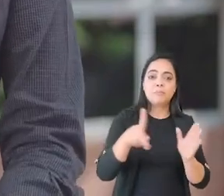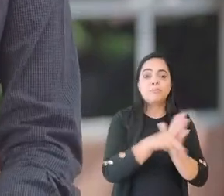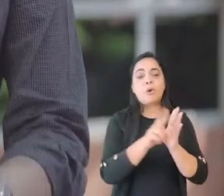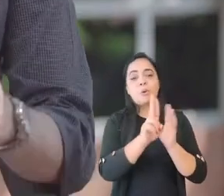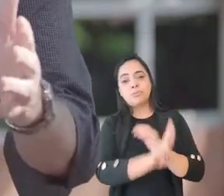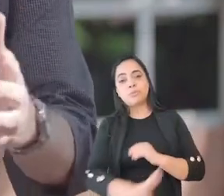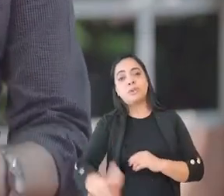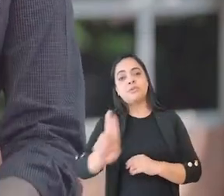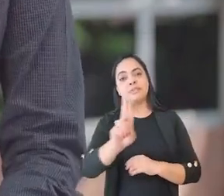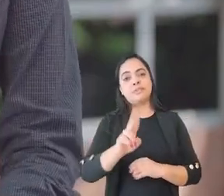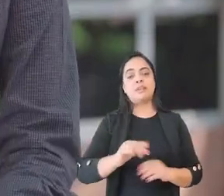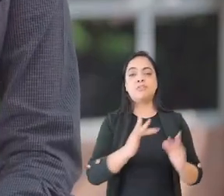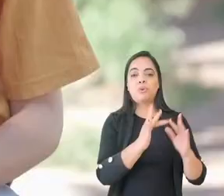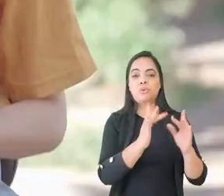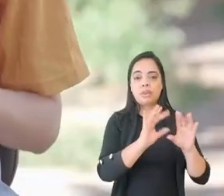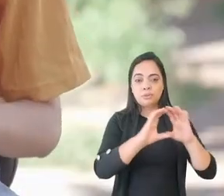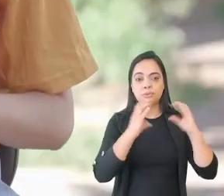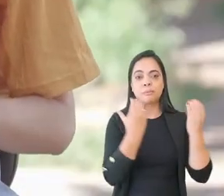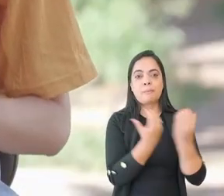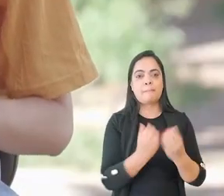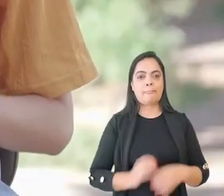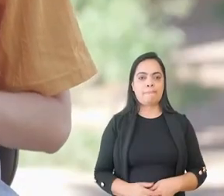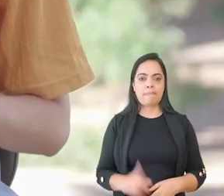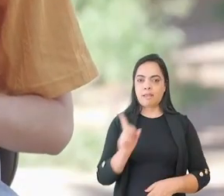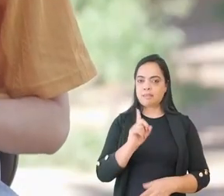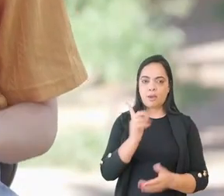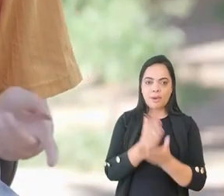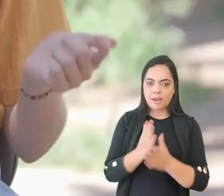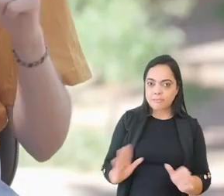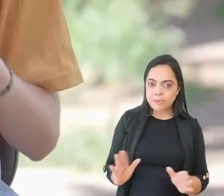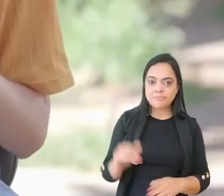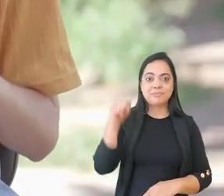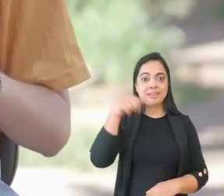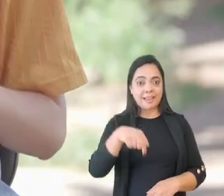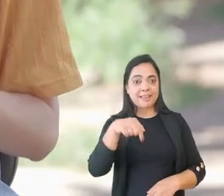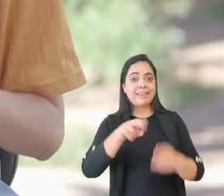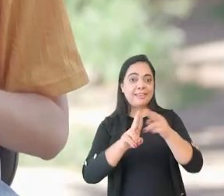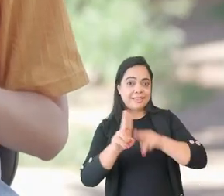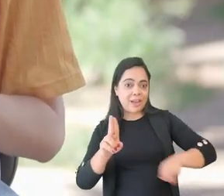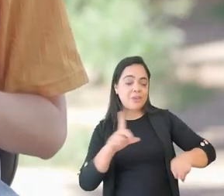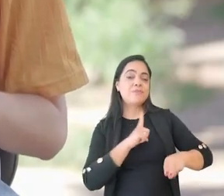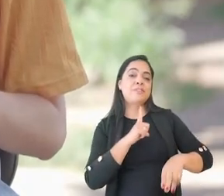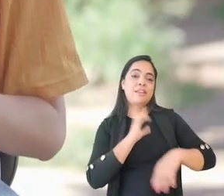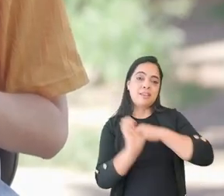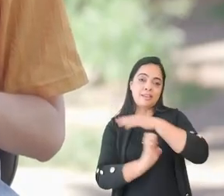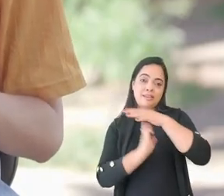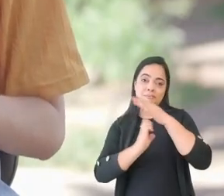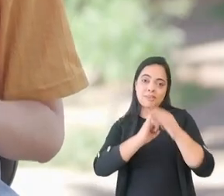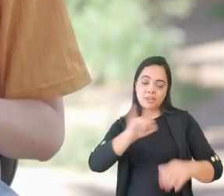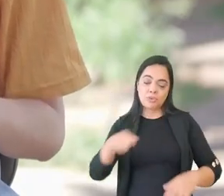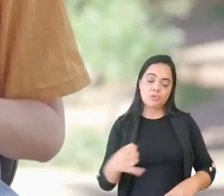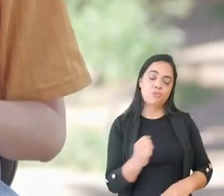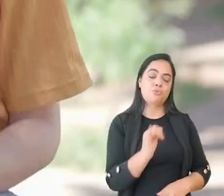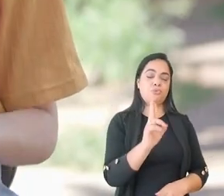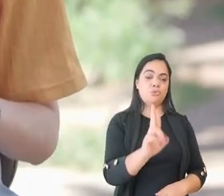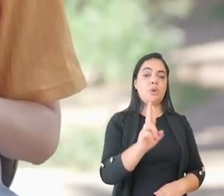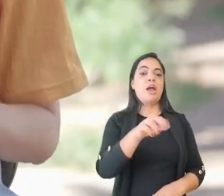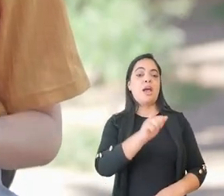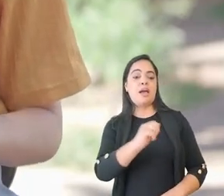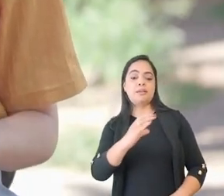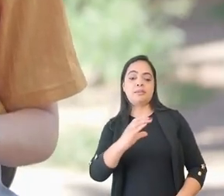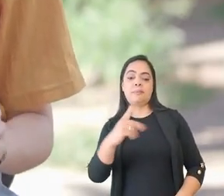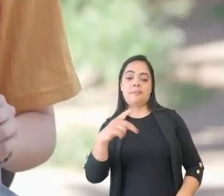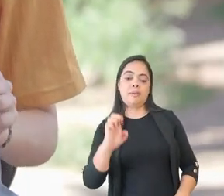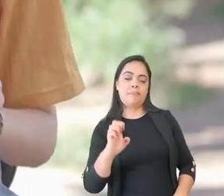universidade com a sociedade. E não para por aí, viu? Aqui na UFA, a gente tem a júnior ACPE, onde os